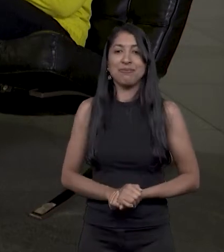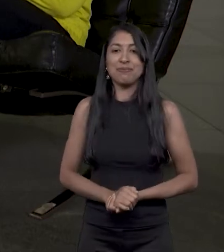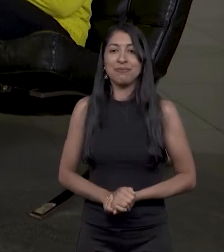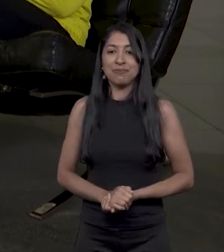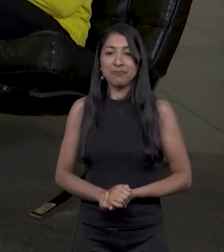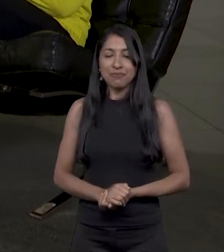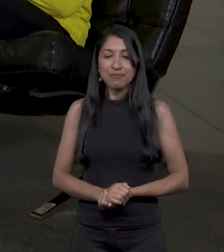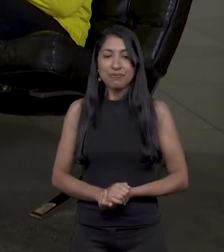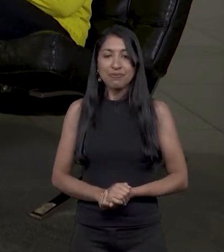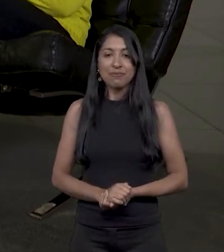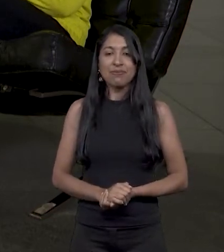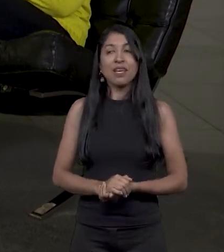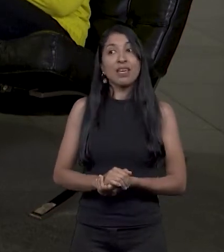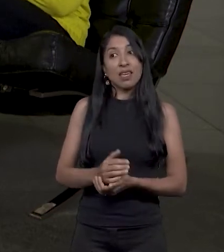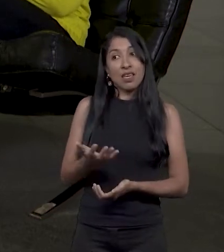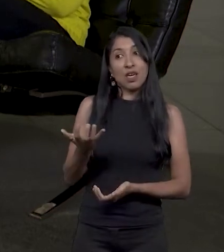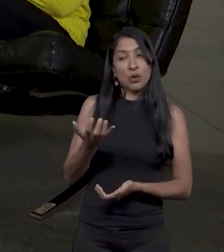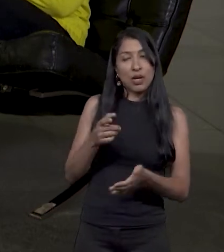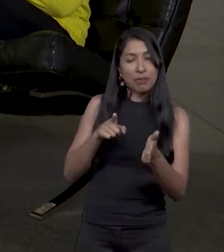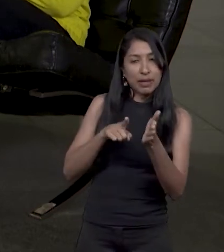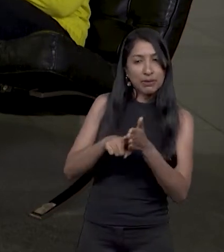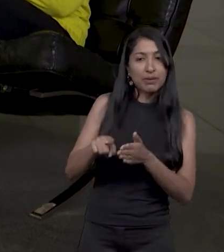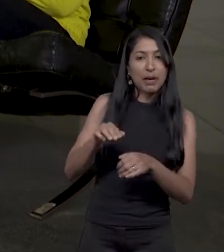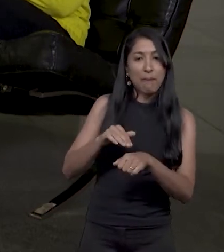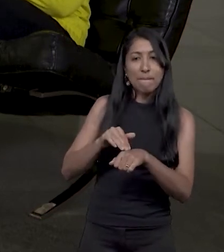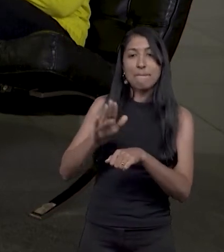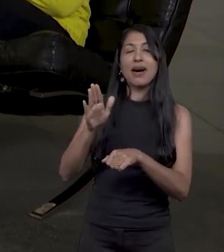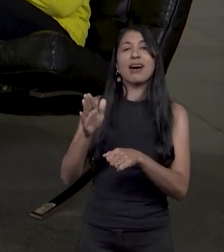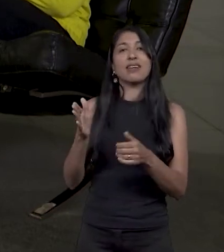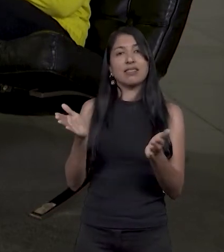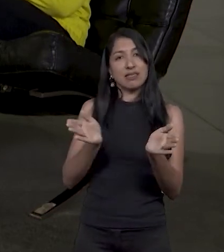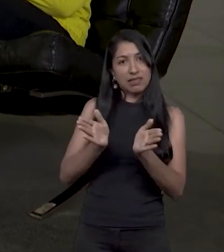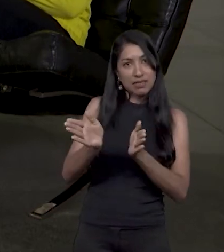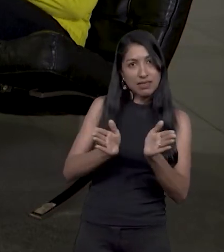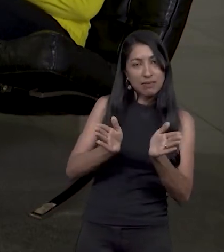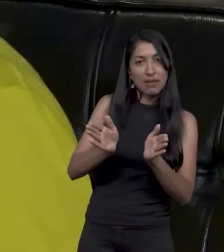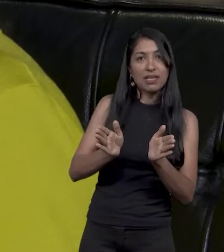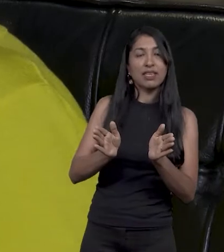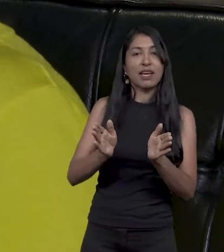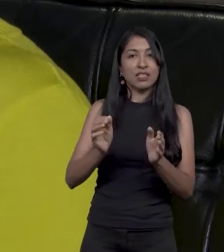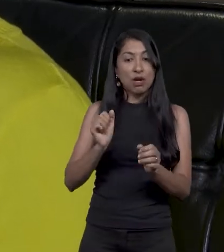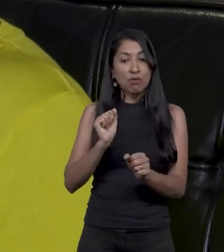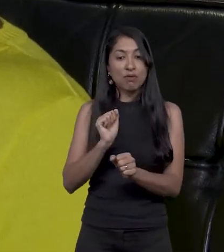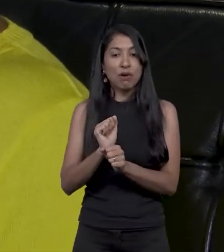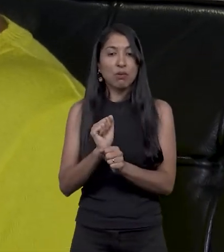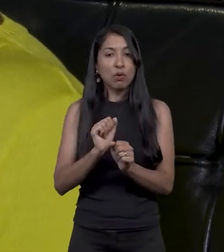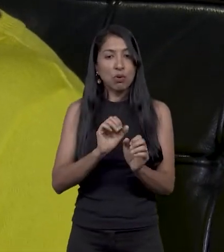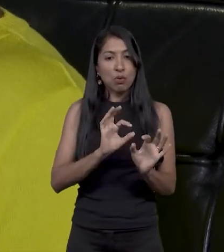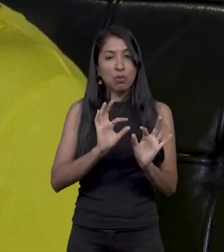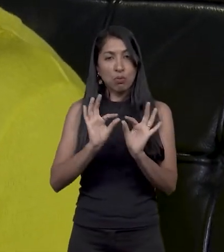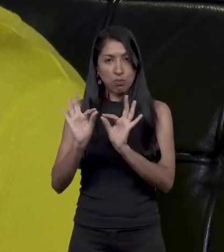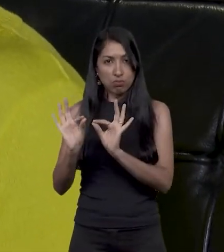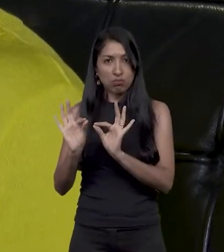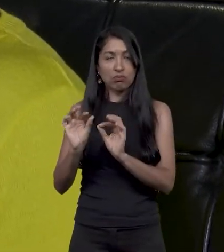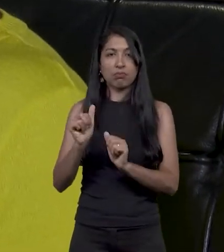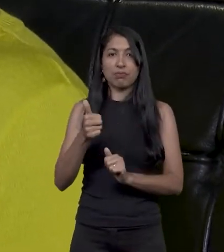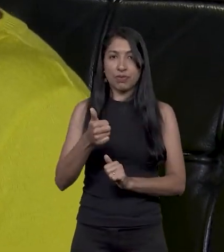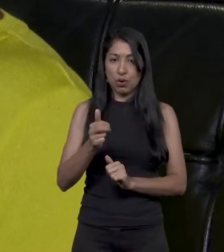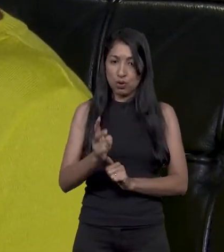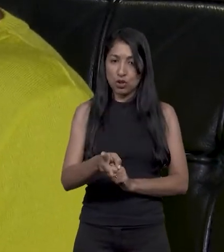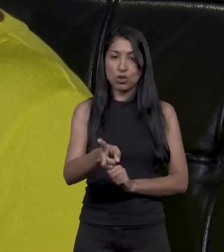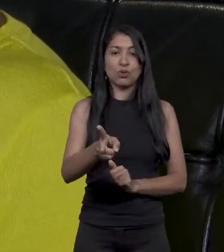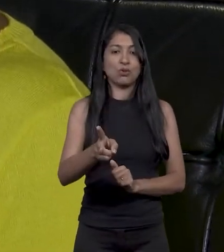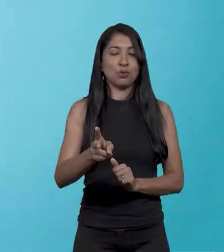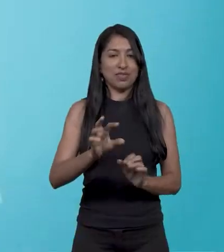essa questão da acessibilidade, mas nós vamos fazer agora um breve intervalo e eu peço a você que continue aí. Nós